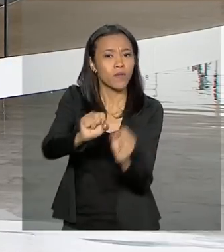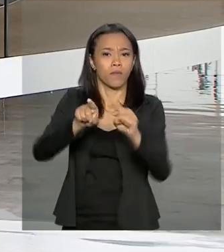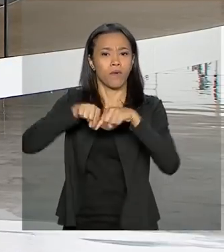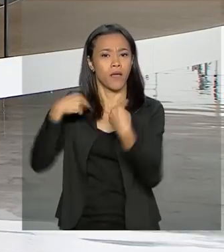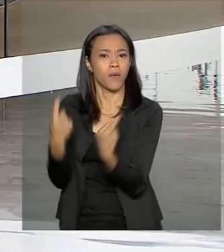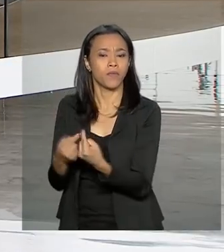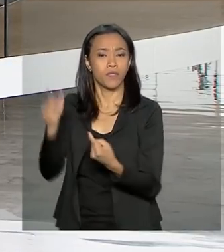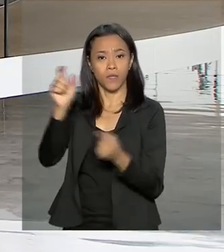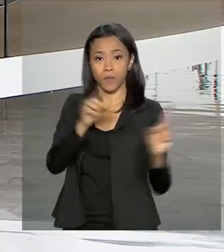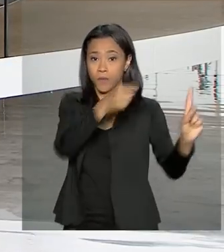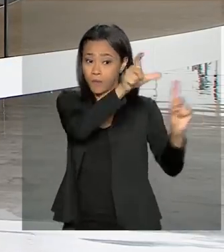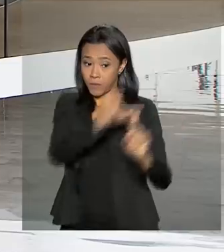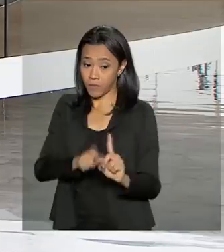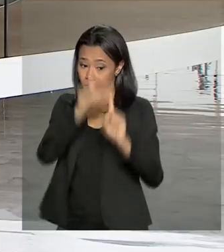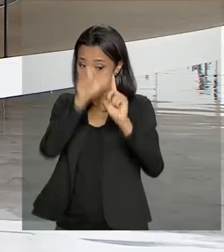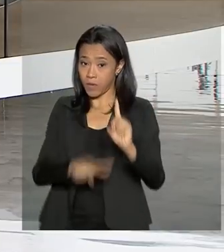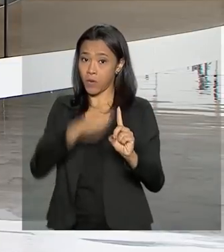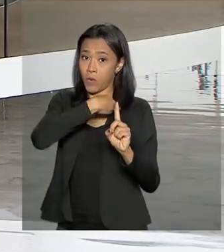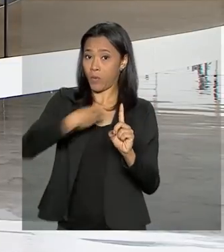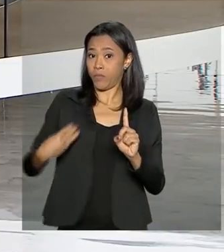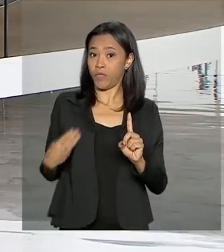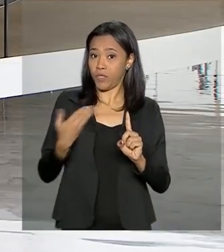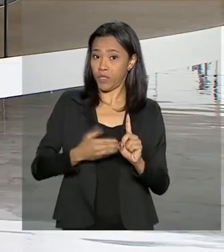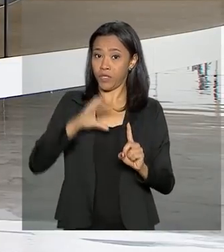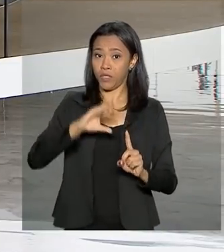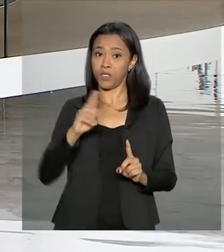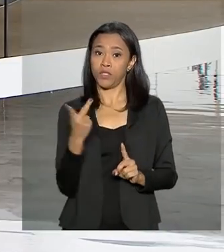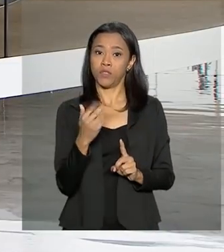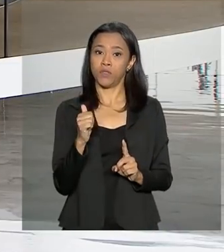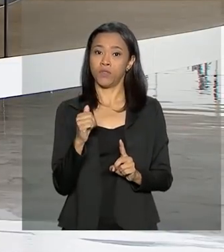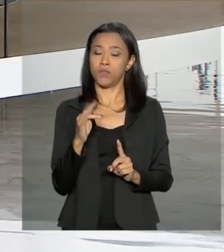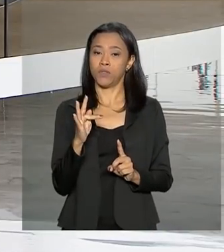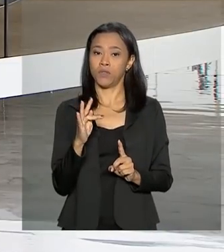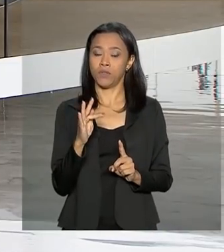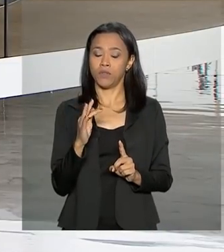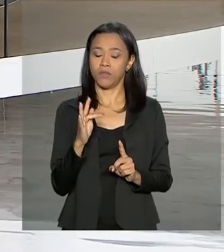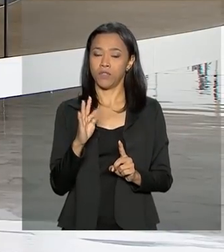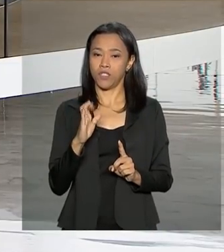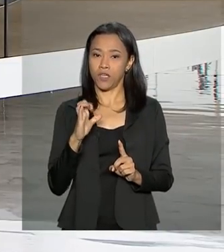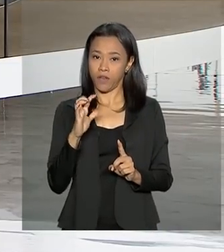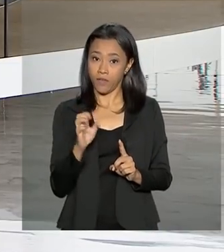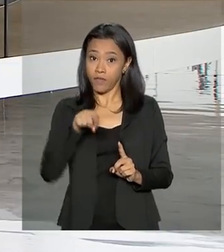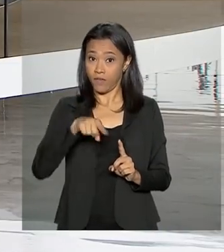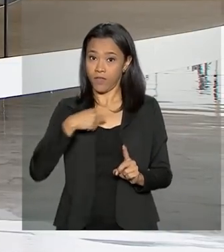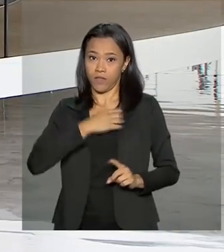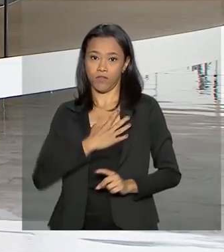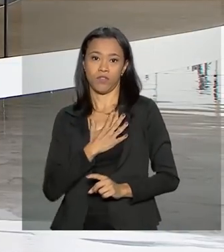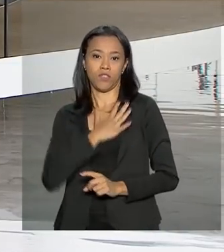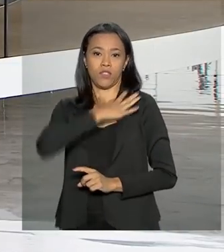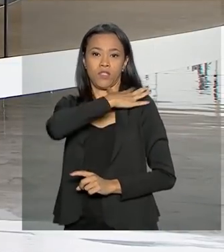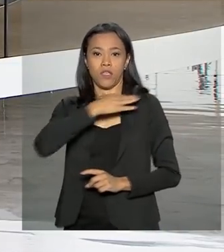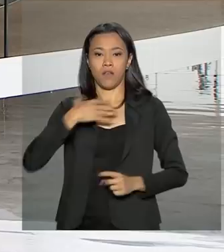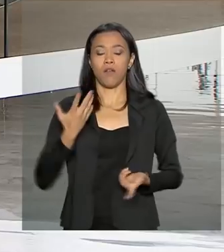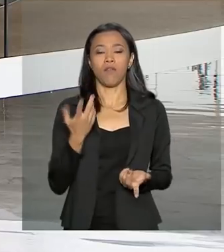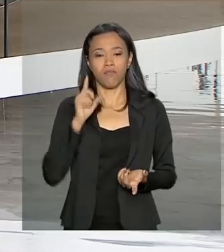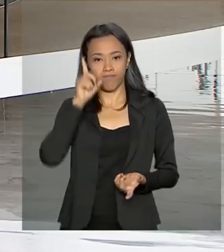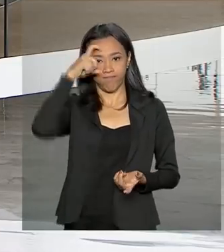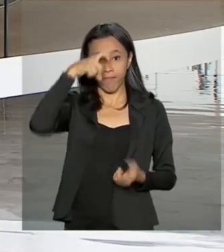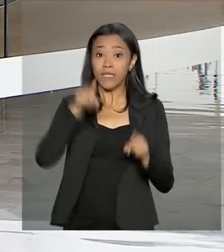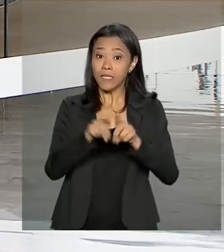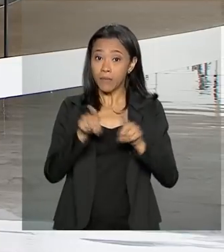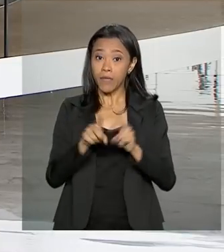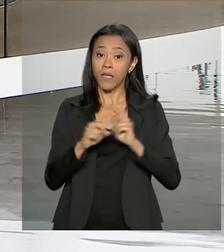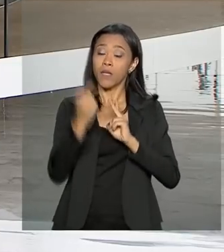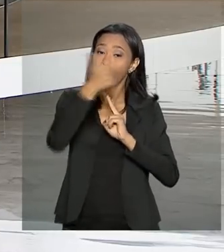com o ministro-chefe do Gabinete de Segurança Institucional da Presidência da República, General Augusto Heleno e Franklin Berg